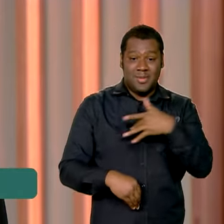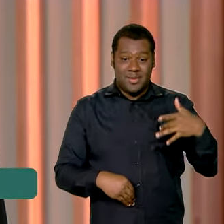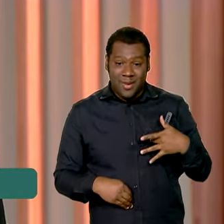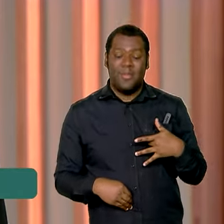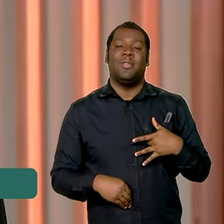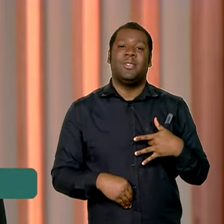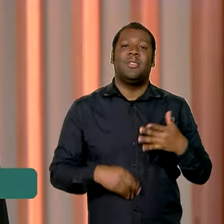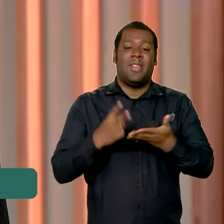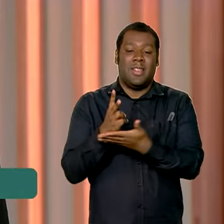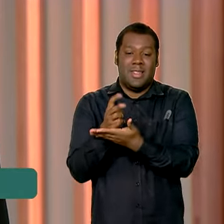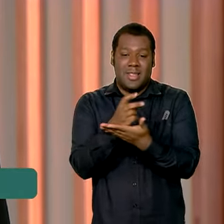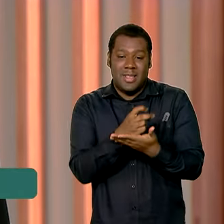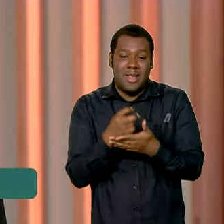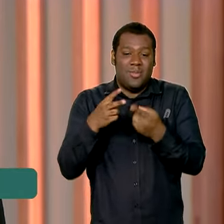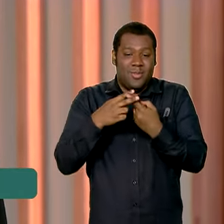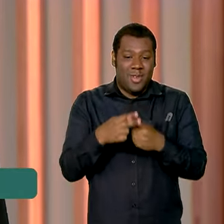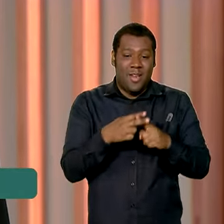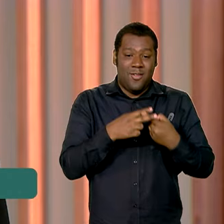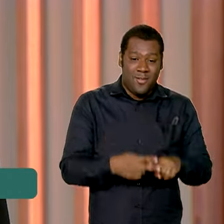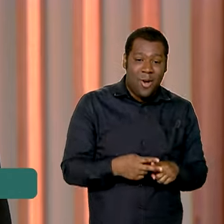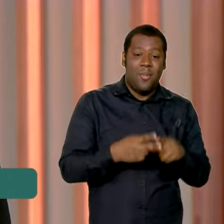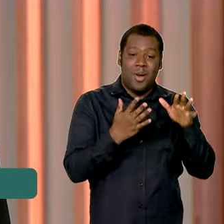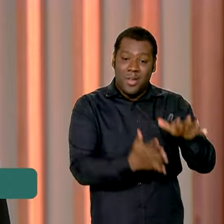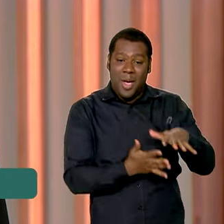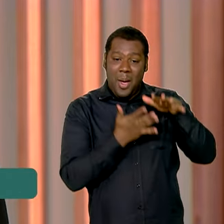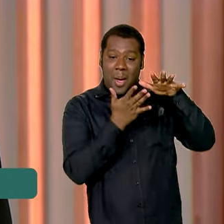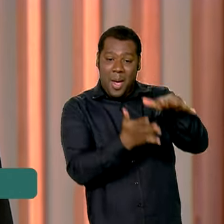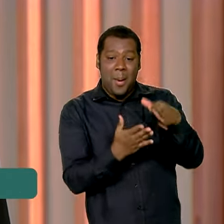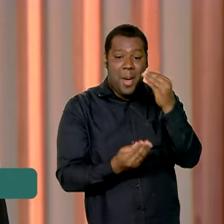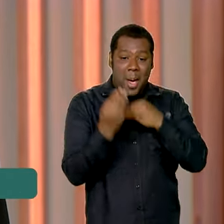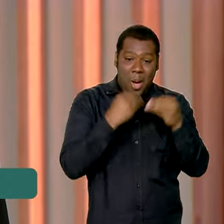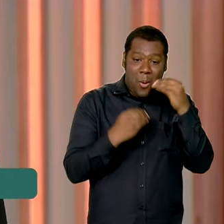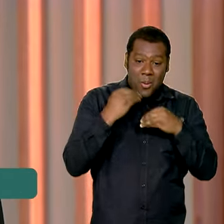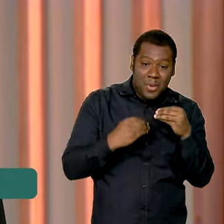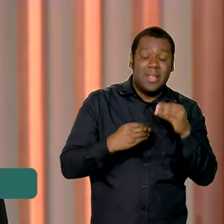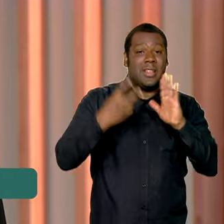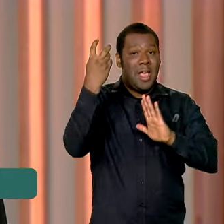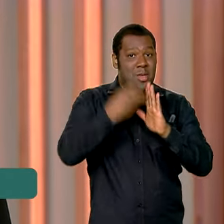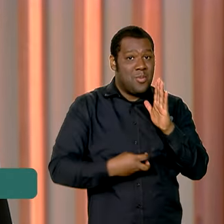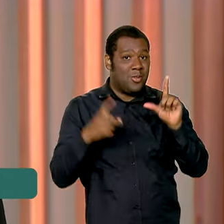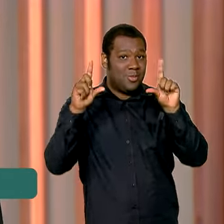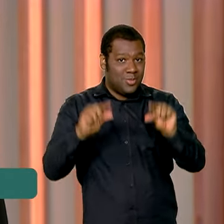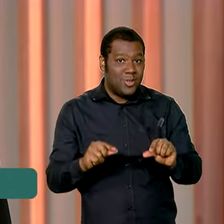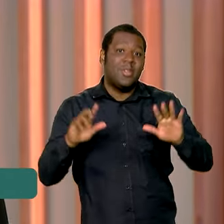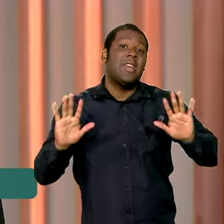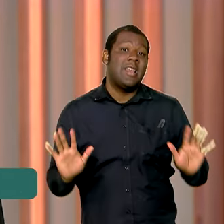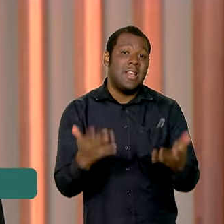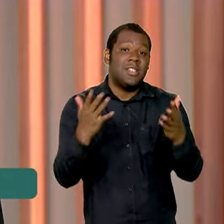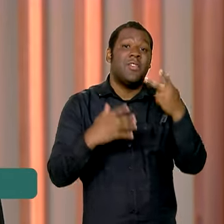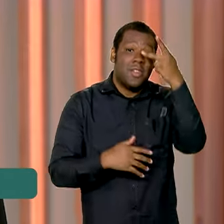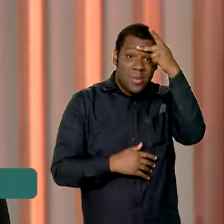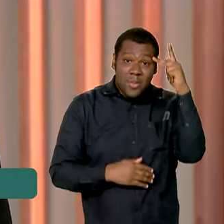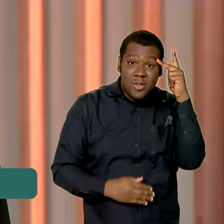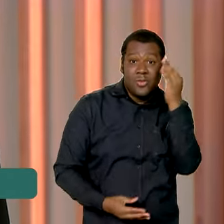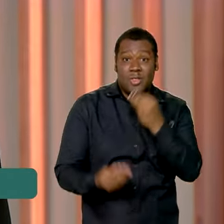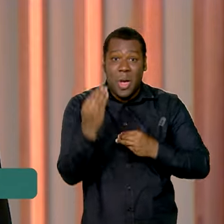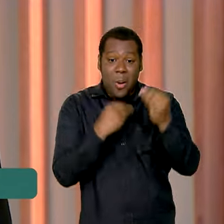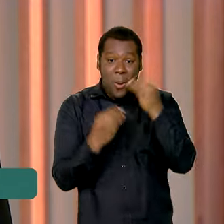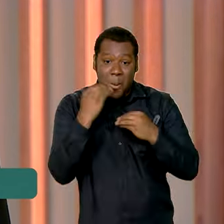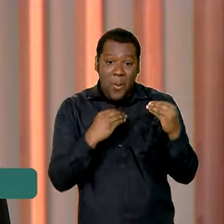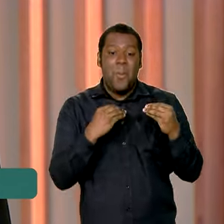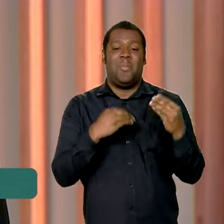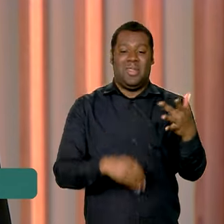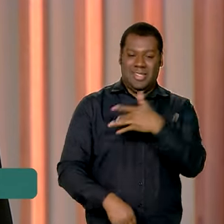vários itens da cesta básica terão impostos zerados, uma forma de incentivar o consumo de produtos que não podem